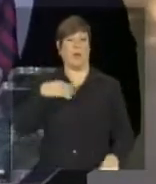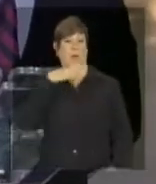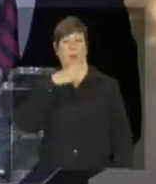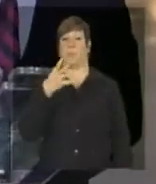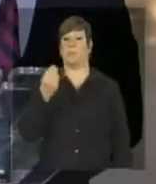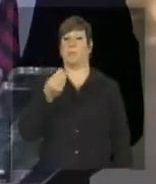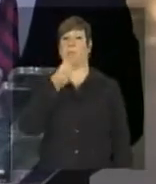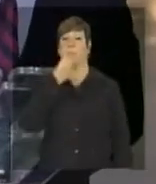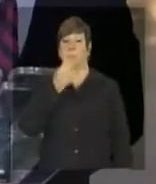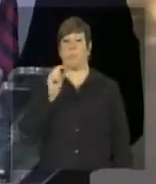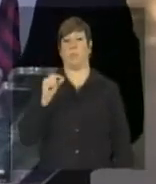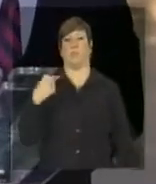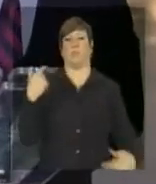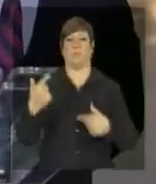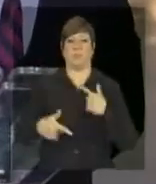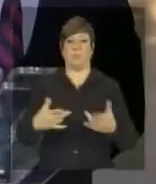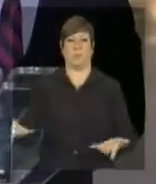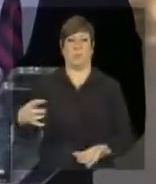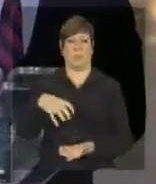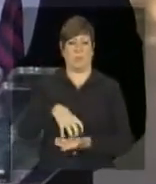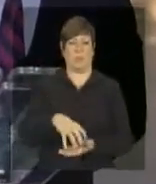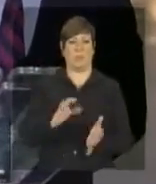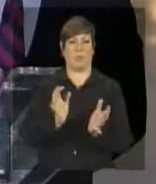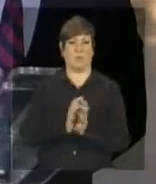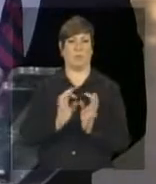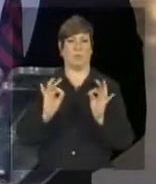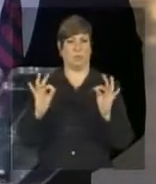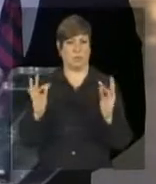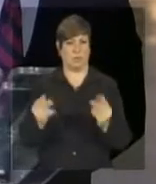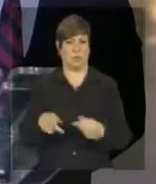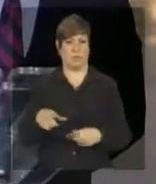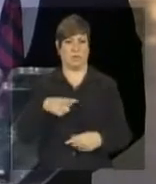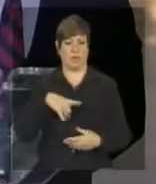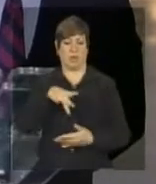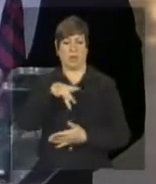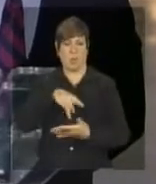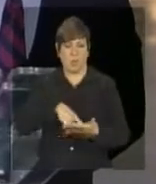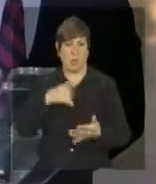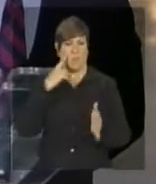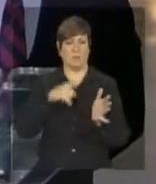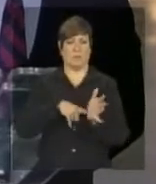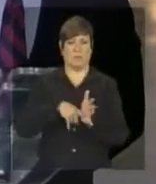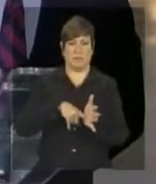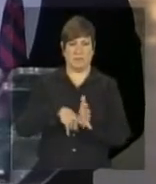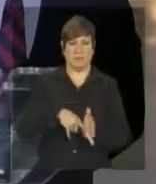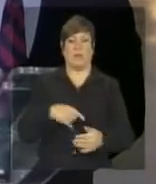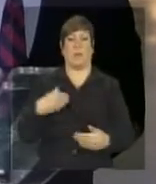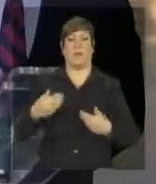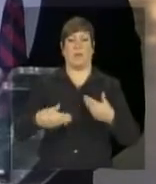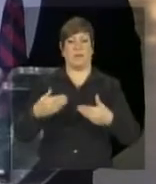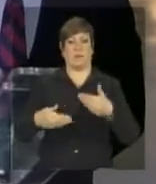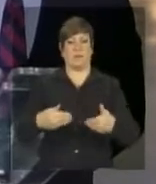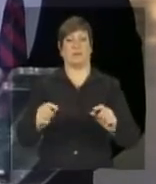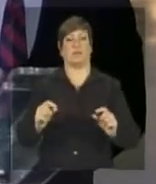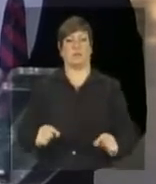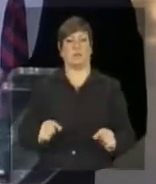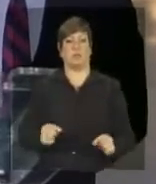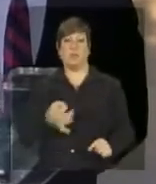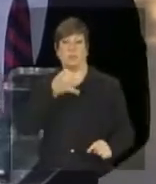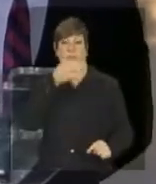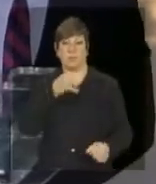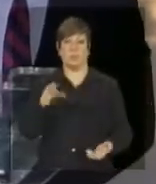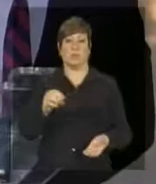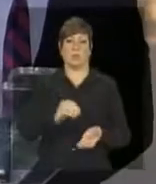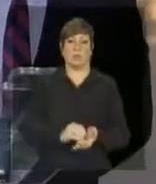é o engajamento da comissão na leitura do documento na análise crítica do documento e no processo de sugestão,